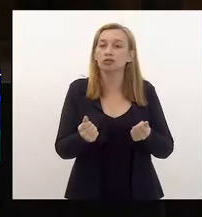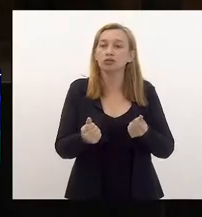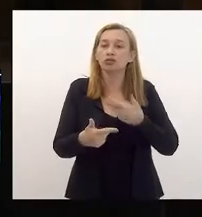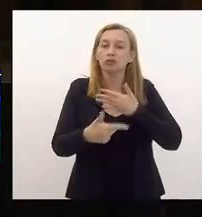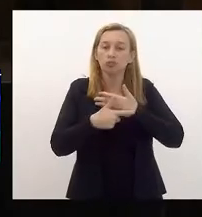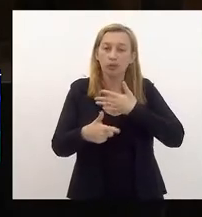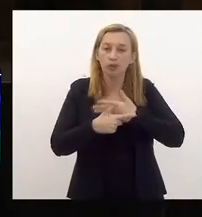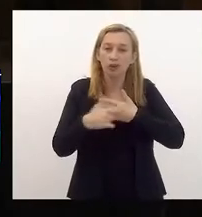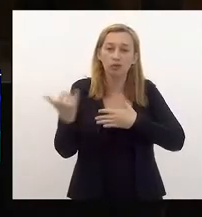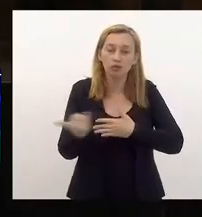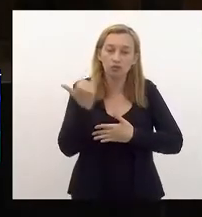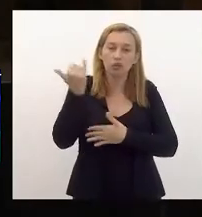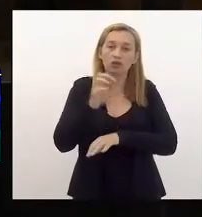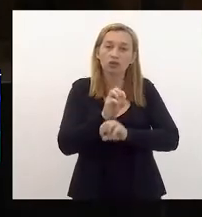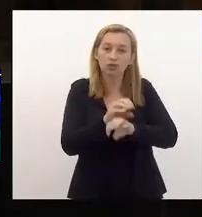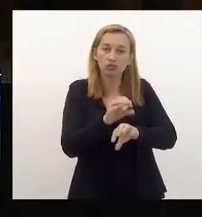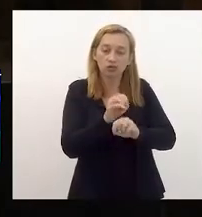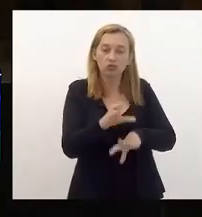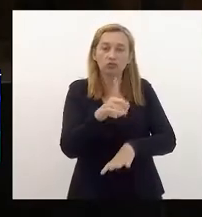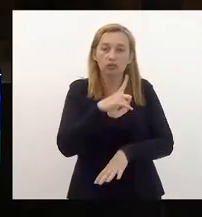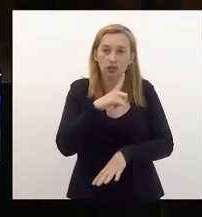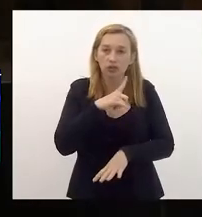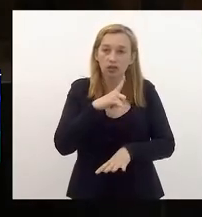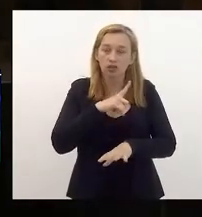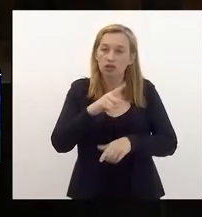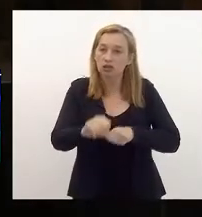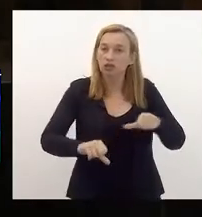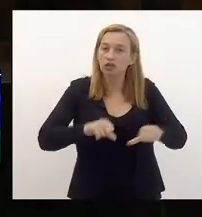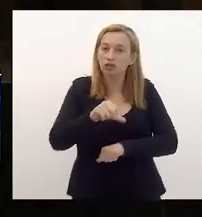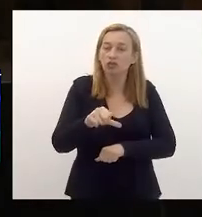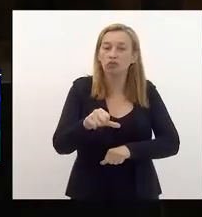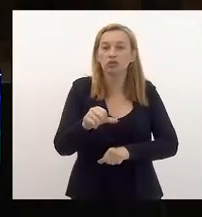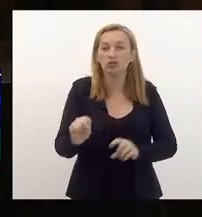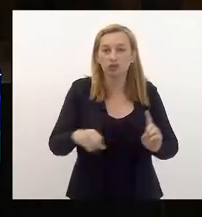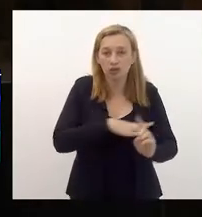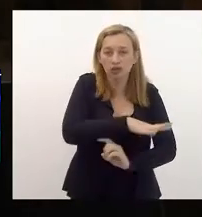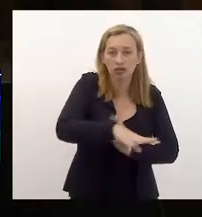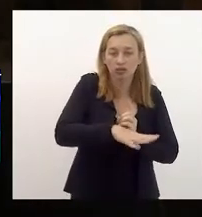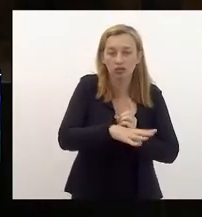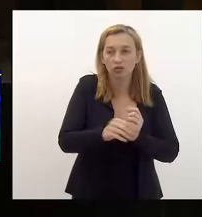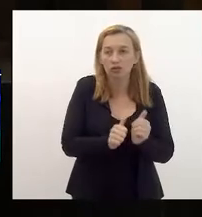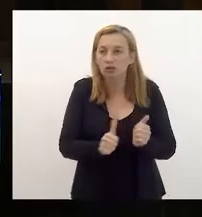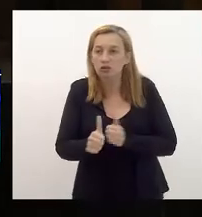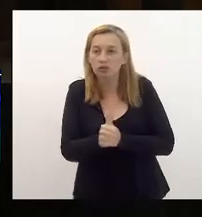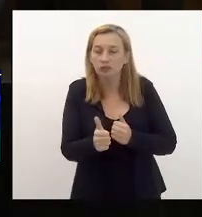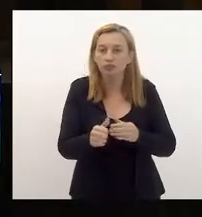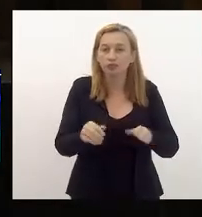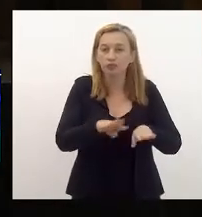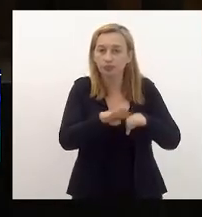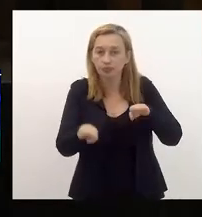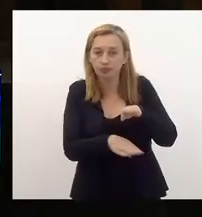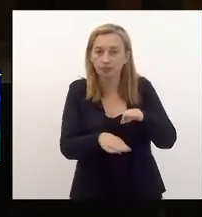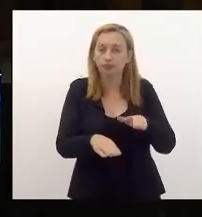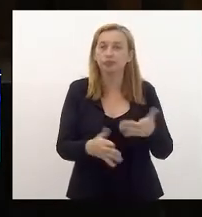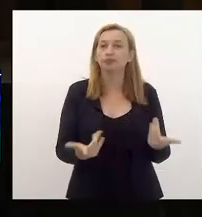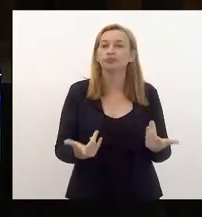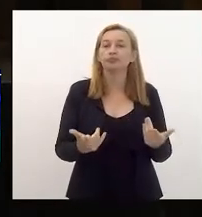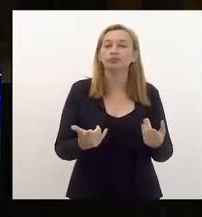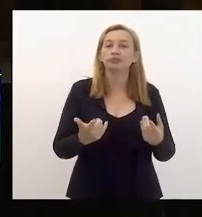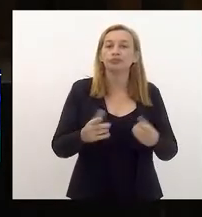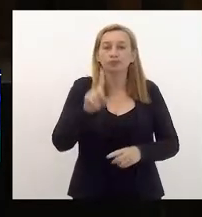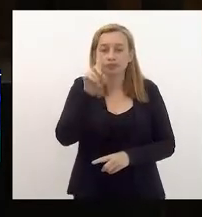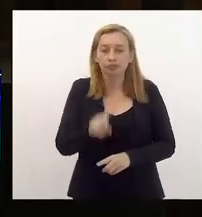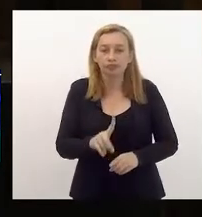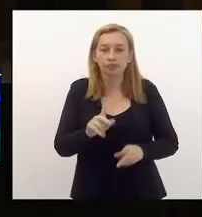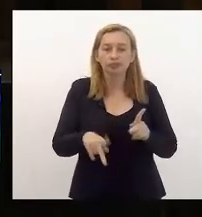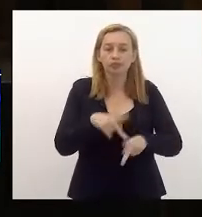estruturante que a educação tem na transformação da sociedade, no enfrentamento das desigualdades, na garantia dos direitos